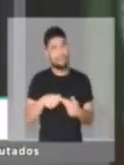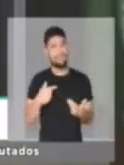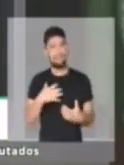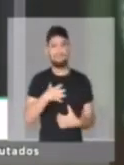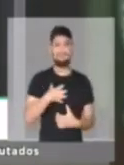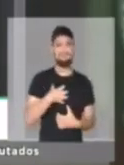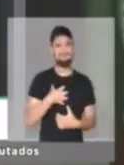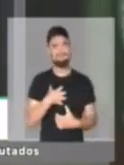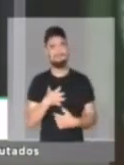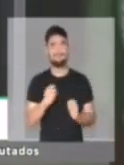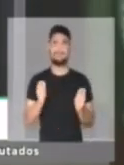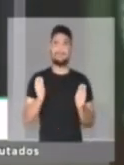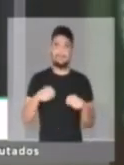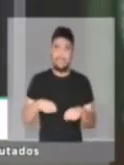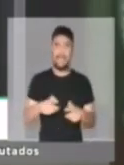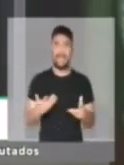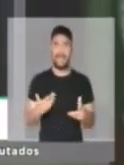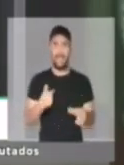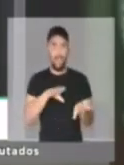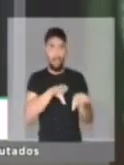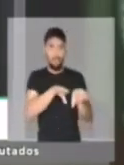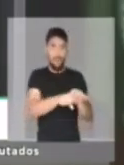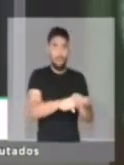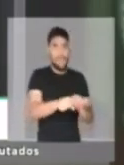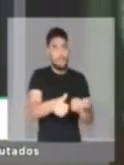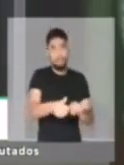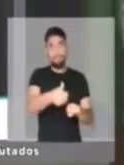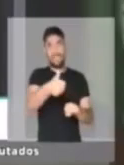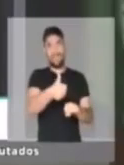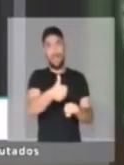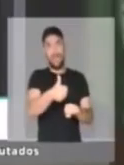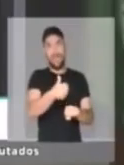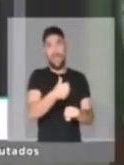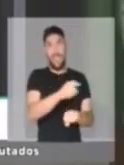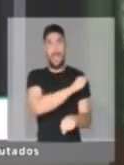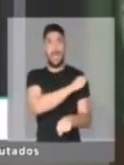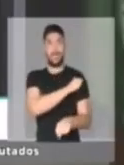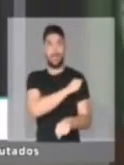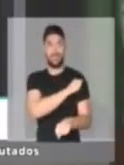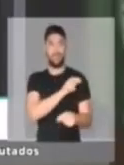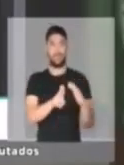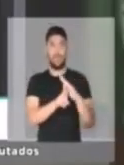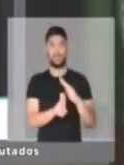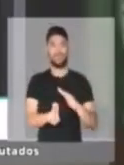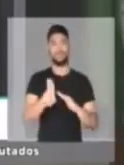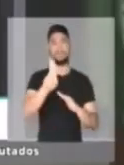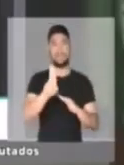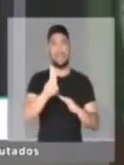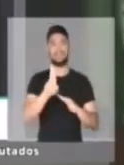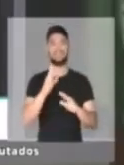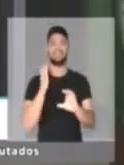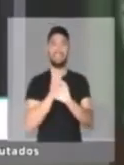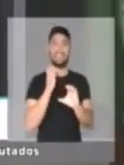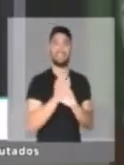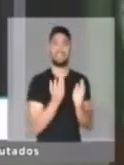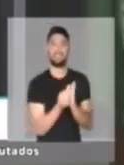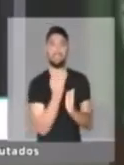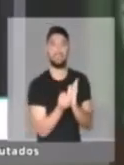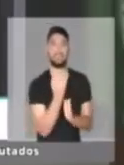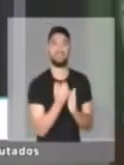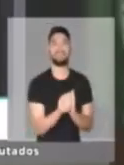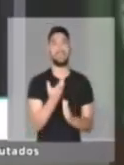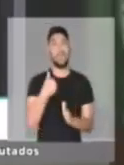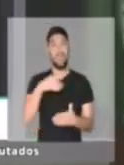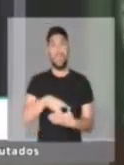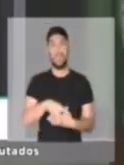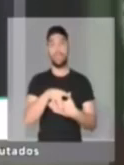liberdade de escolha que eu me formei como melhor aluno do curso de Engenharia de Produção da Universidade Federal de Ouro Preto, tendo liderado mais de 10 mil